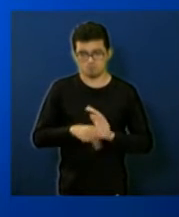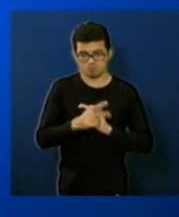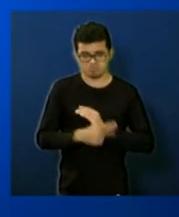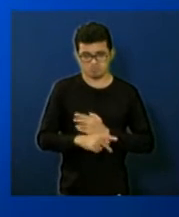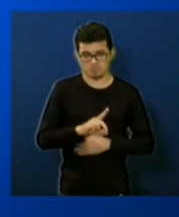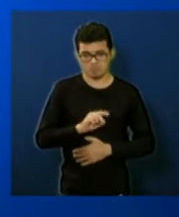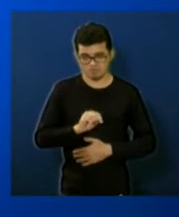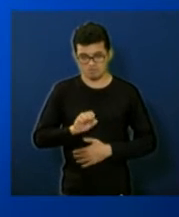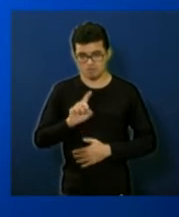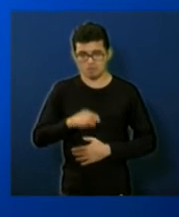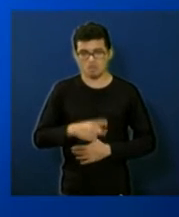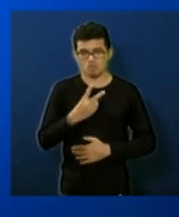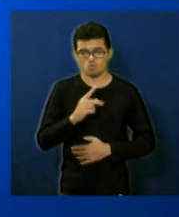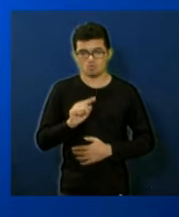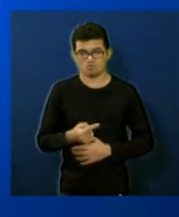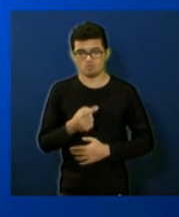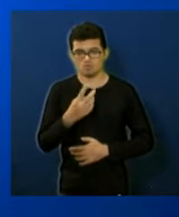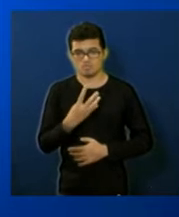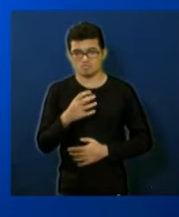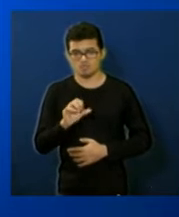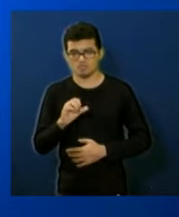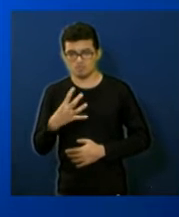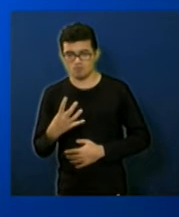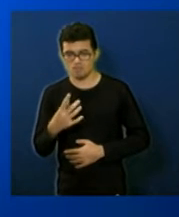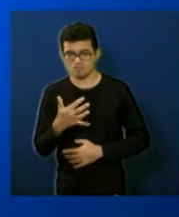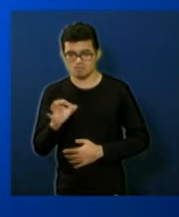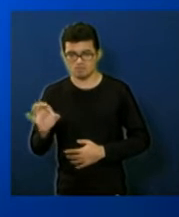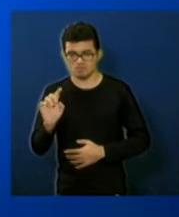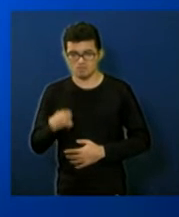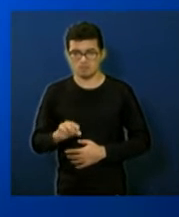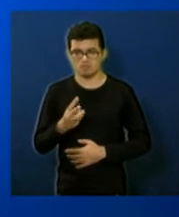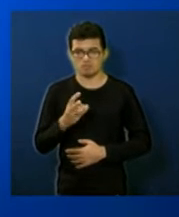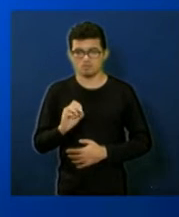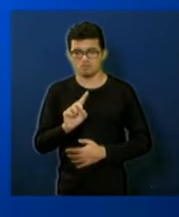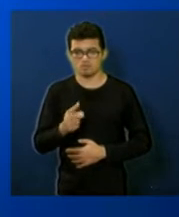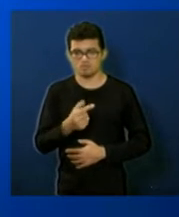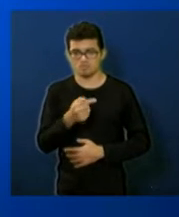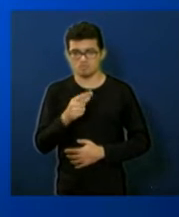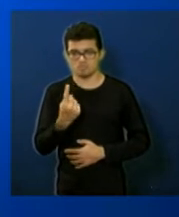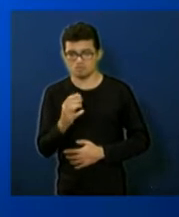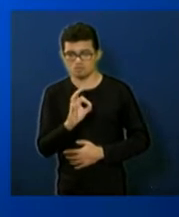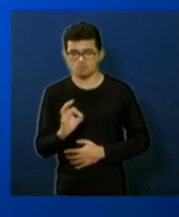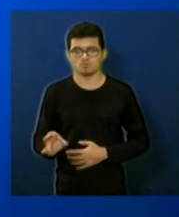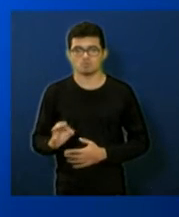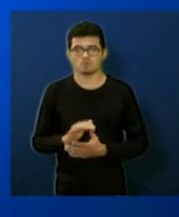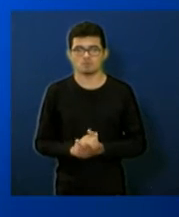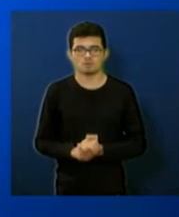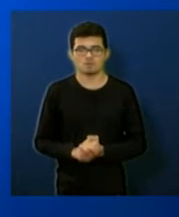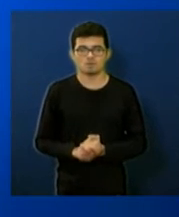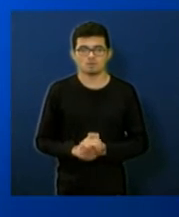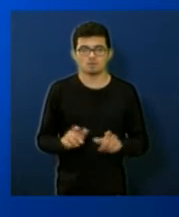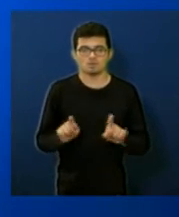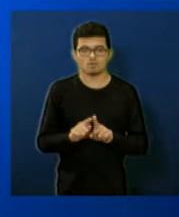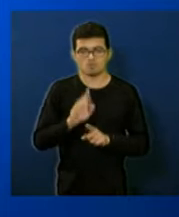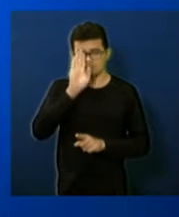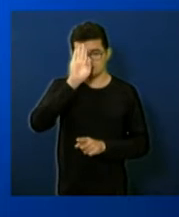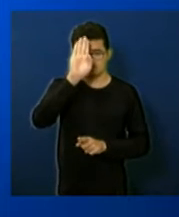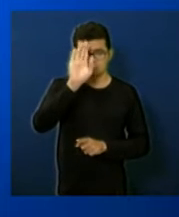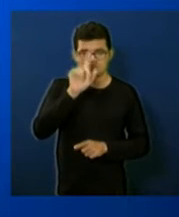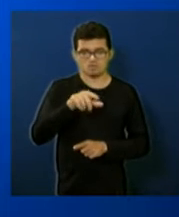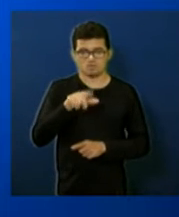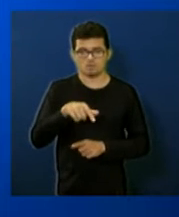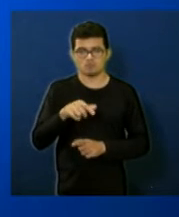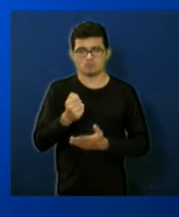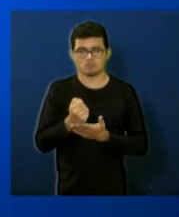2.494.100 representando 30,71% da despesa de capital e o principal da dívida